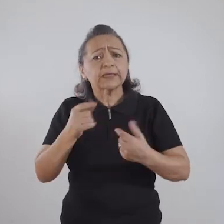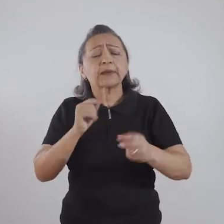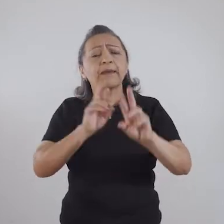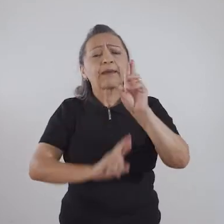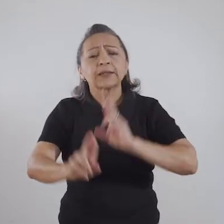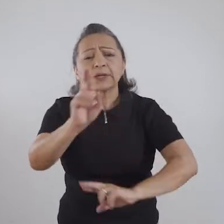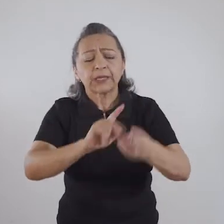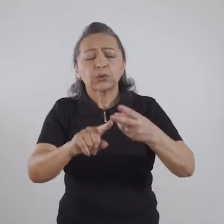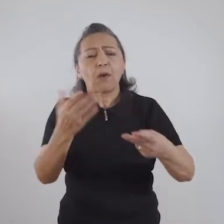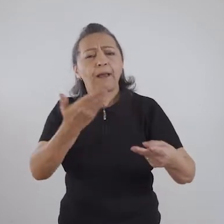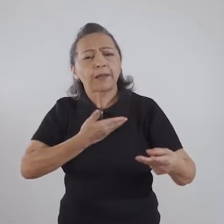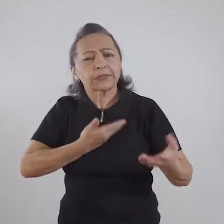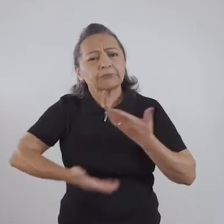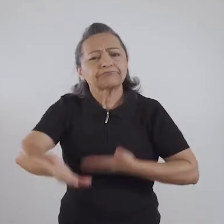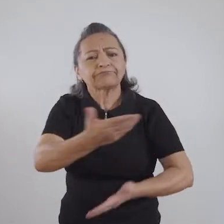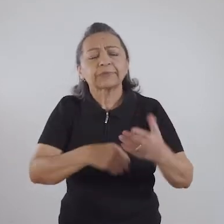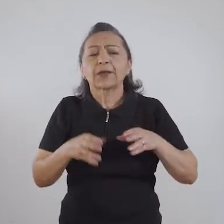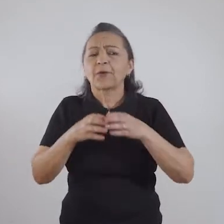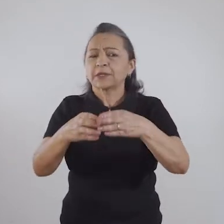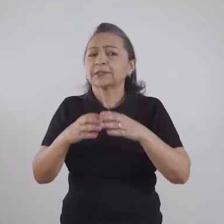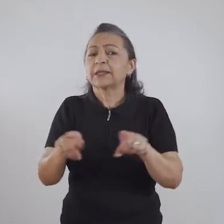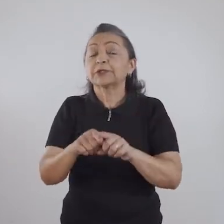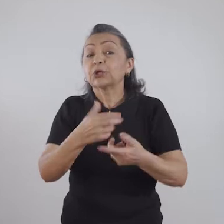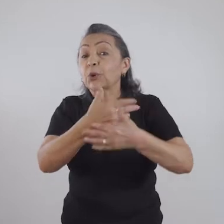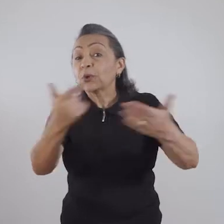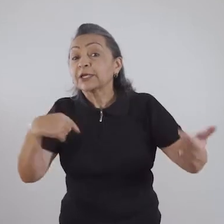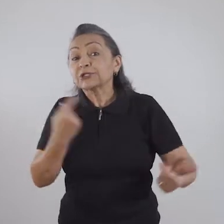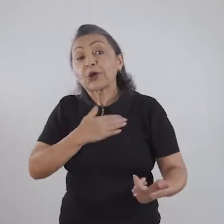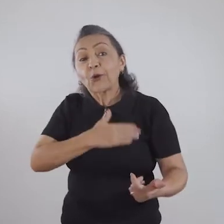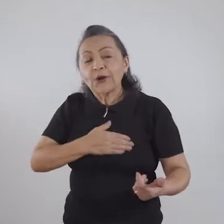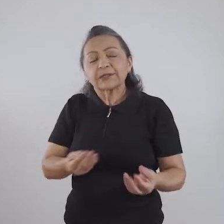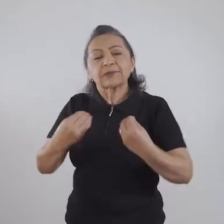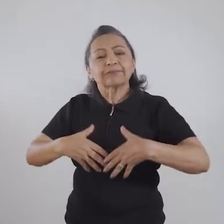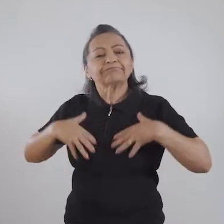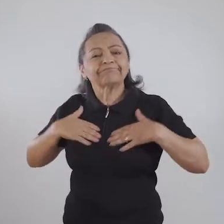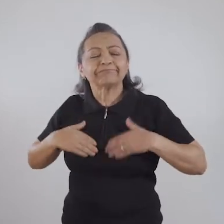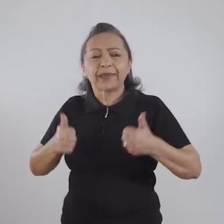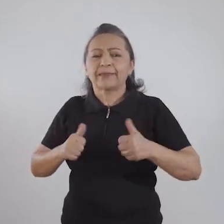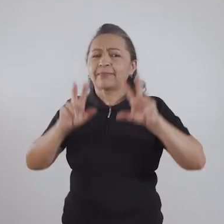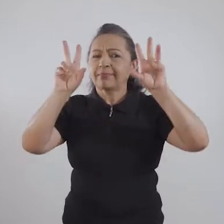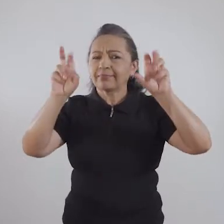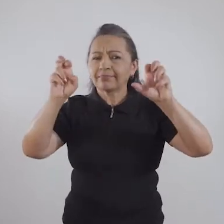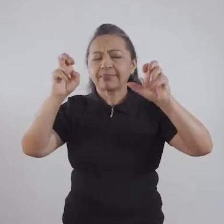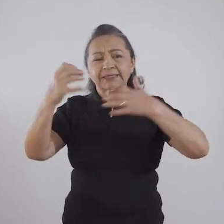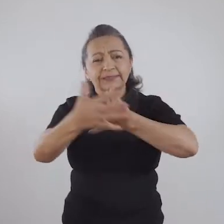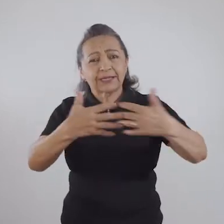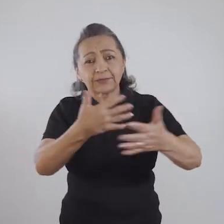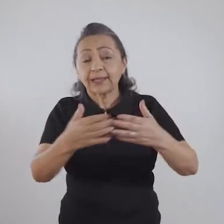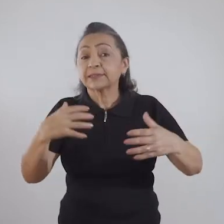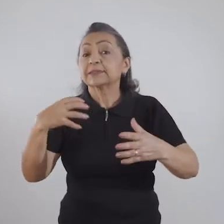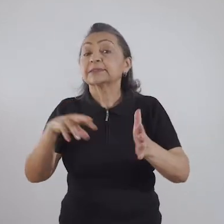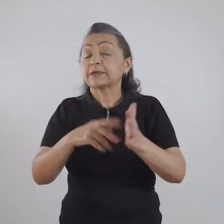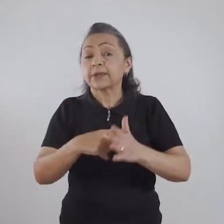relacionamento, de amizade, de companheirismo e falar de coisas que a gente gosta, que nos fazem bem. Falar de sexualidade é